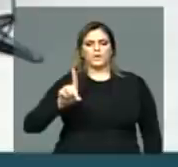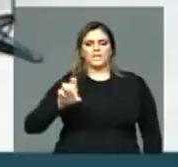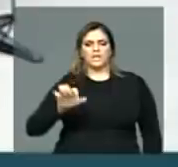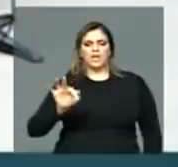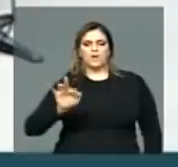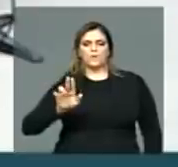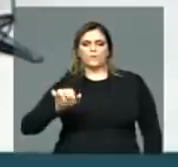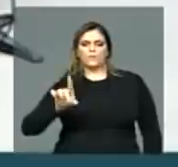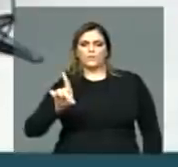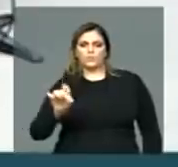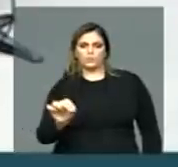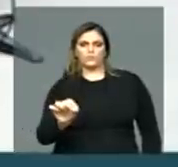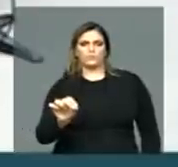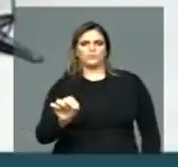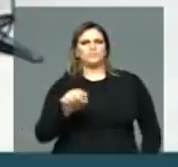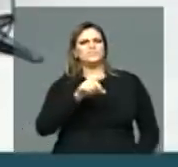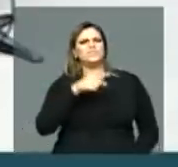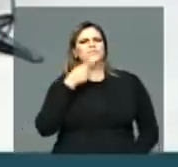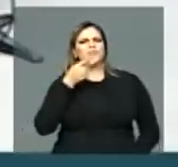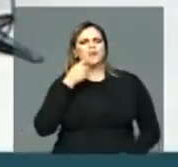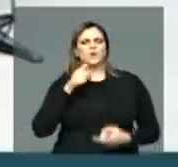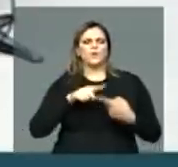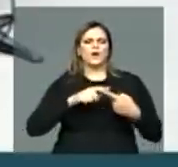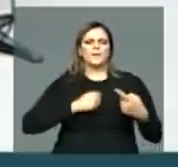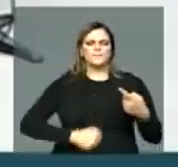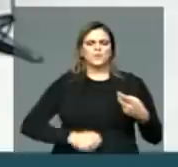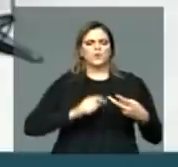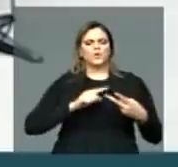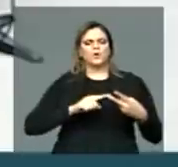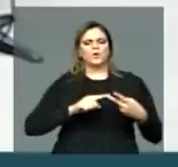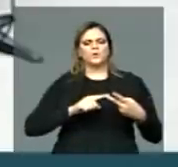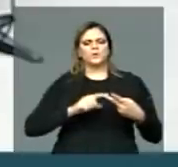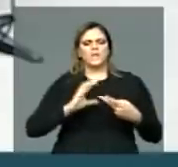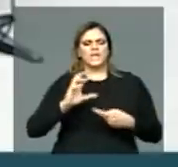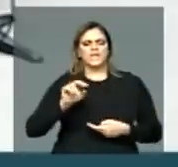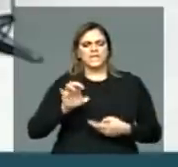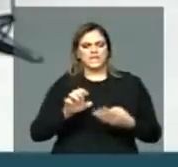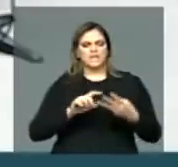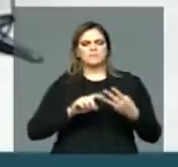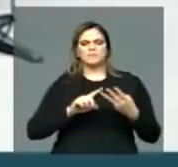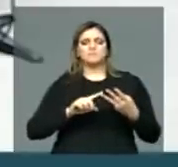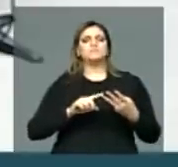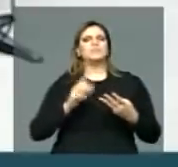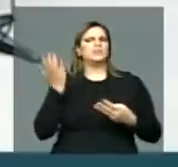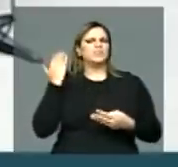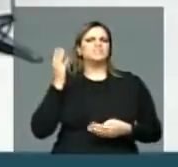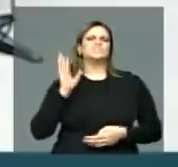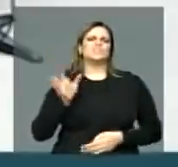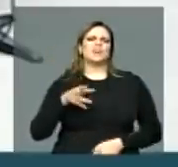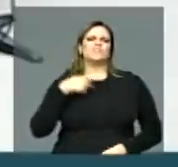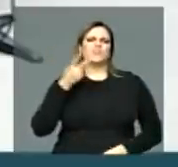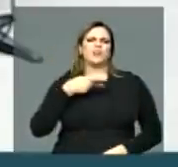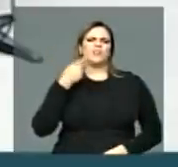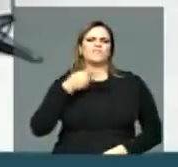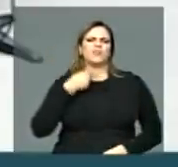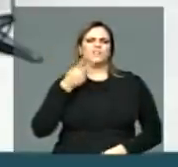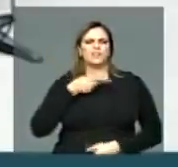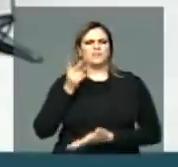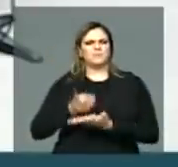elencada aí, o aborto, a descriminalização, já foi cantada em versa e prosa no Congresso Nacional.